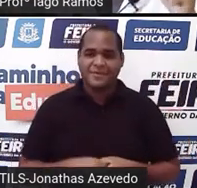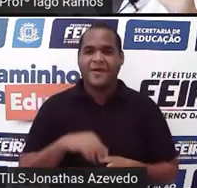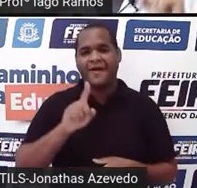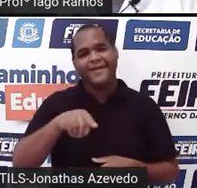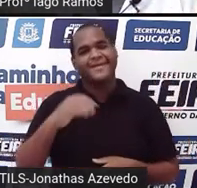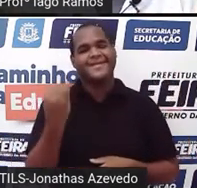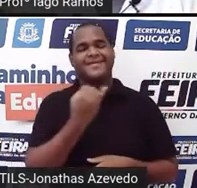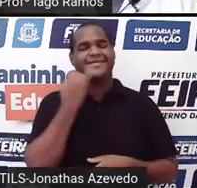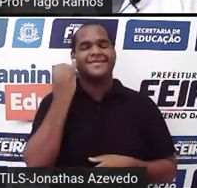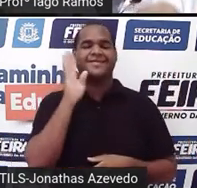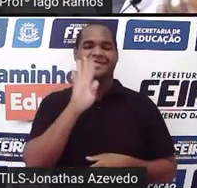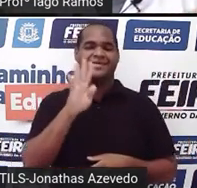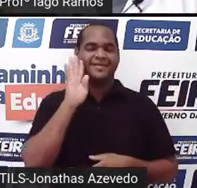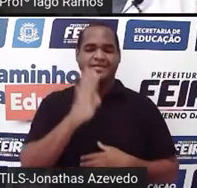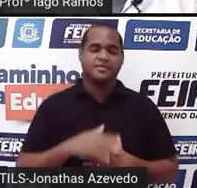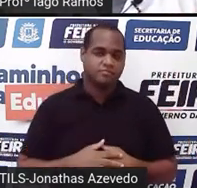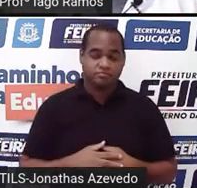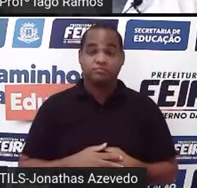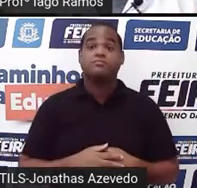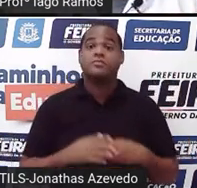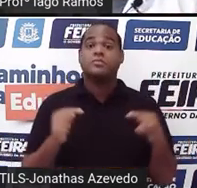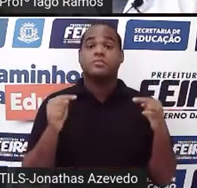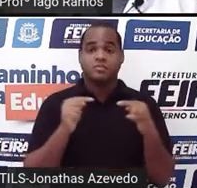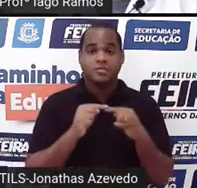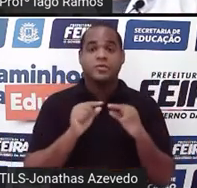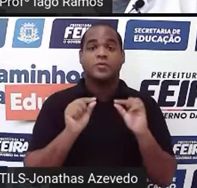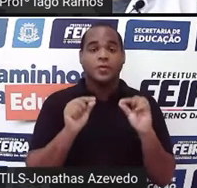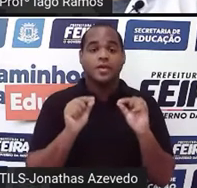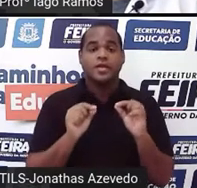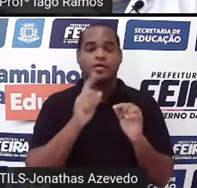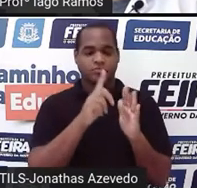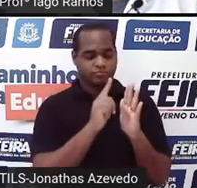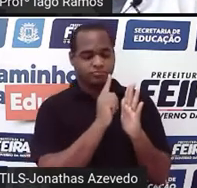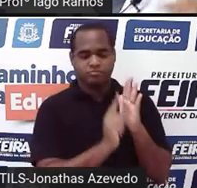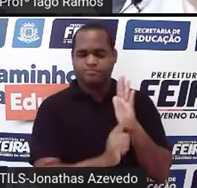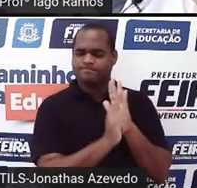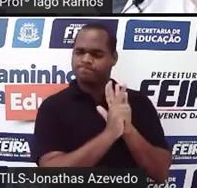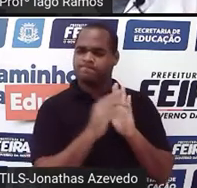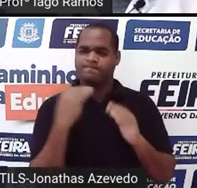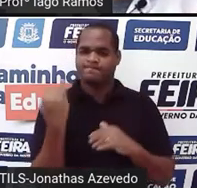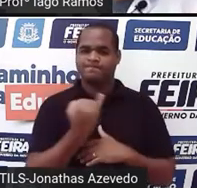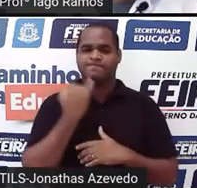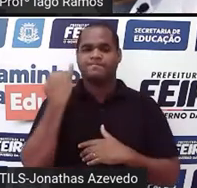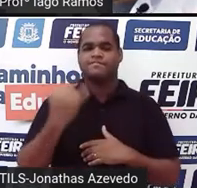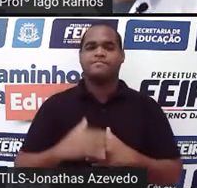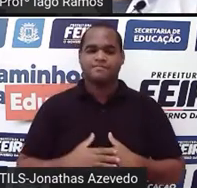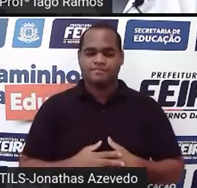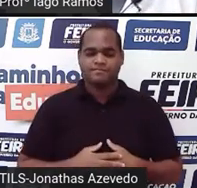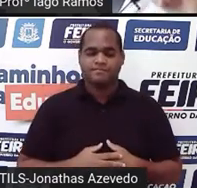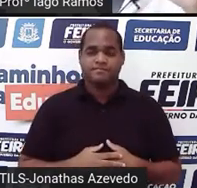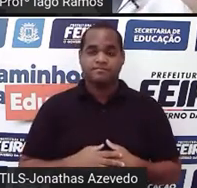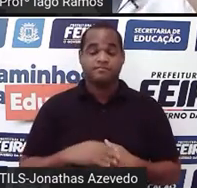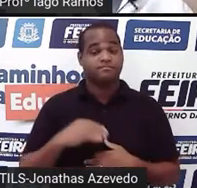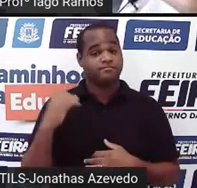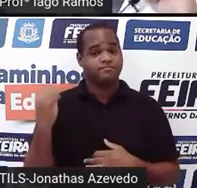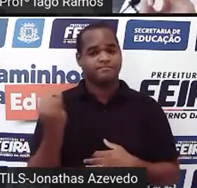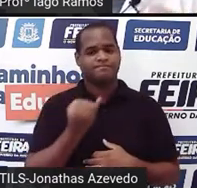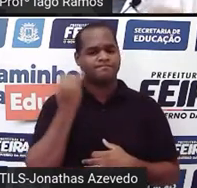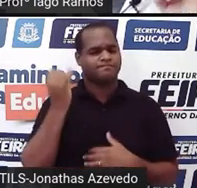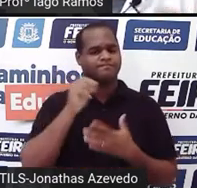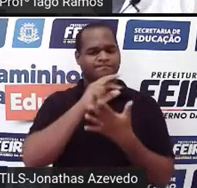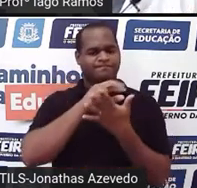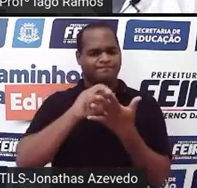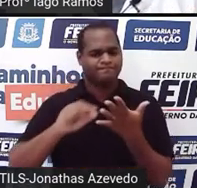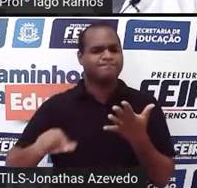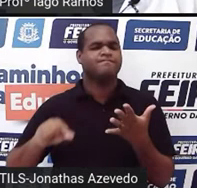bacana, né? Então, é para isso que servem os gráficos, né? São importantes elementos que